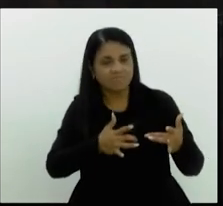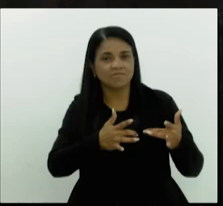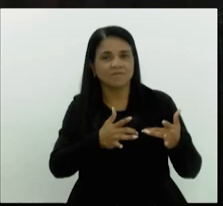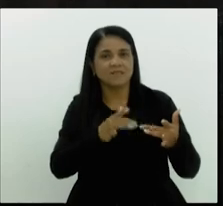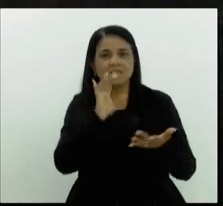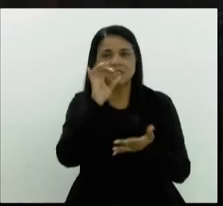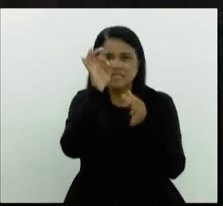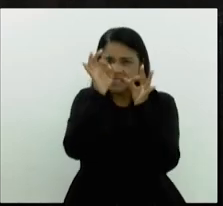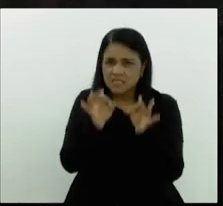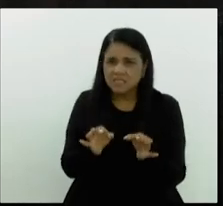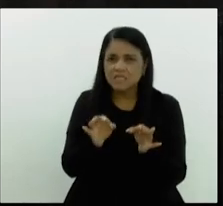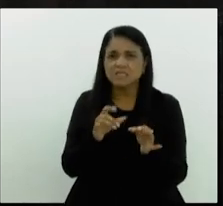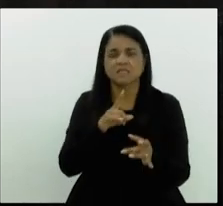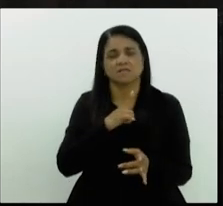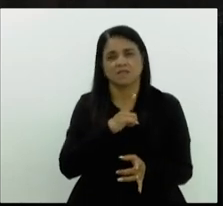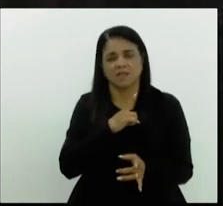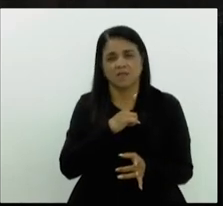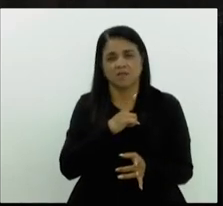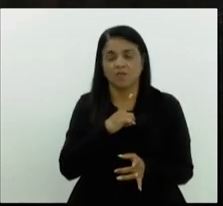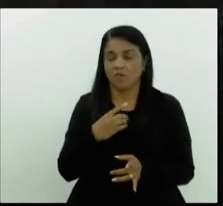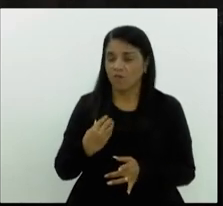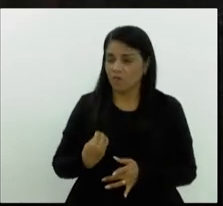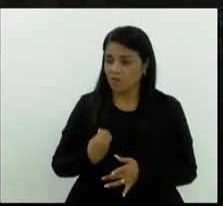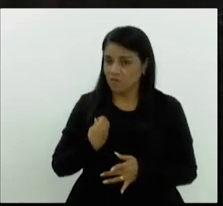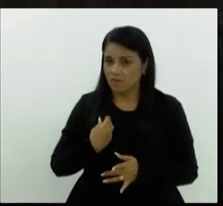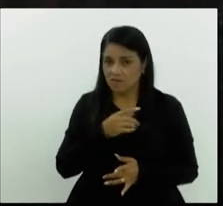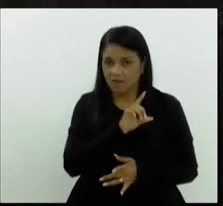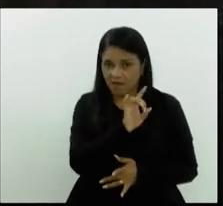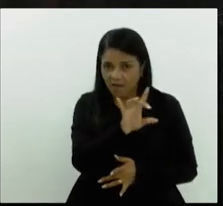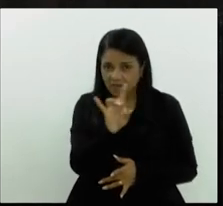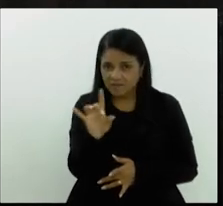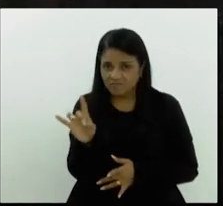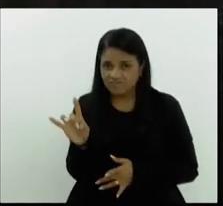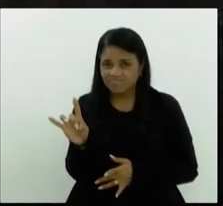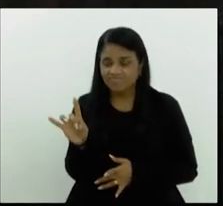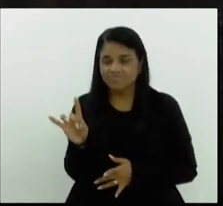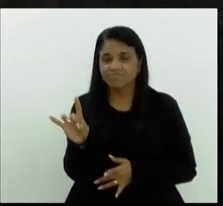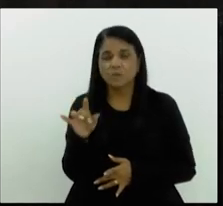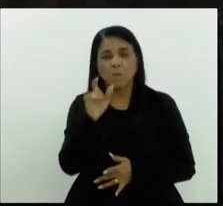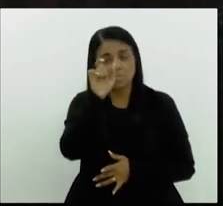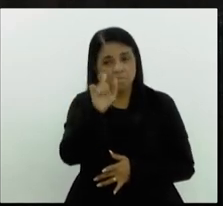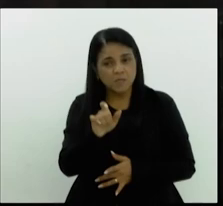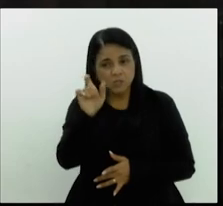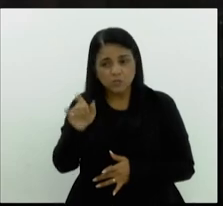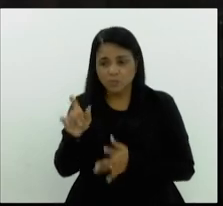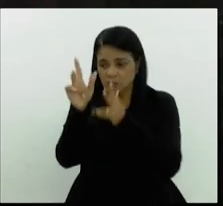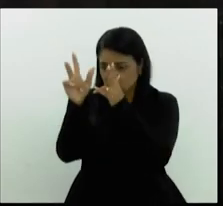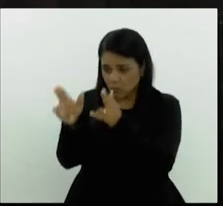tenho certeza que passa pela vida de todos vocês, pessoas como estas,